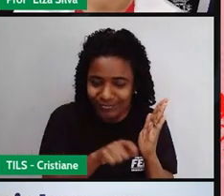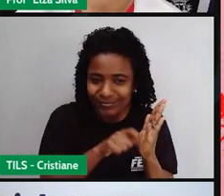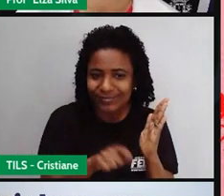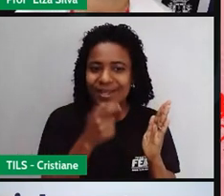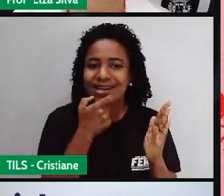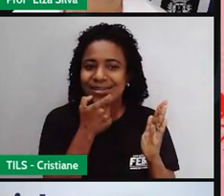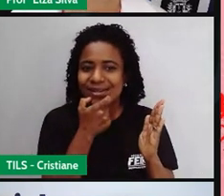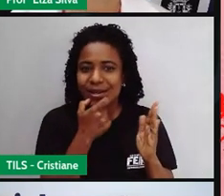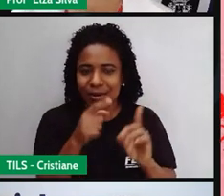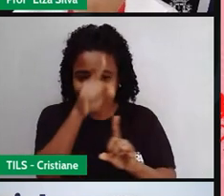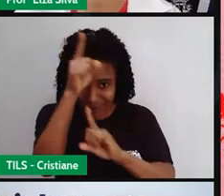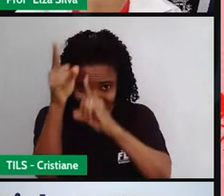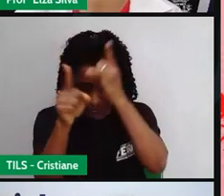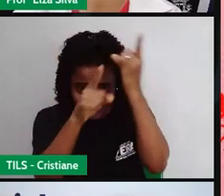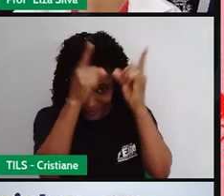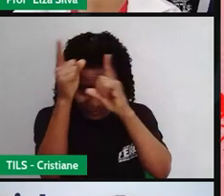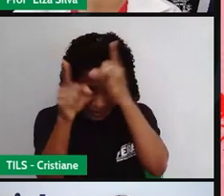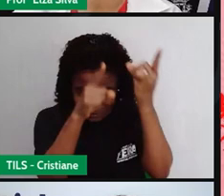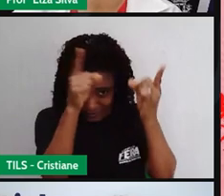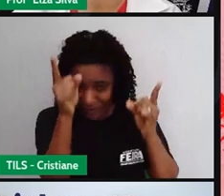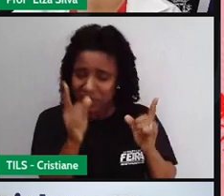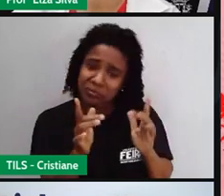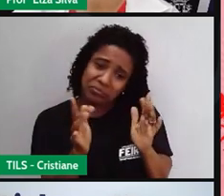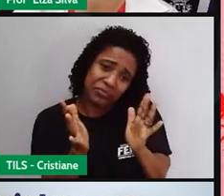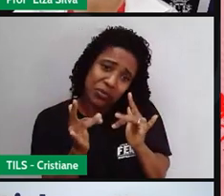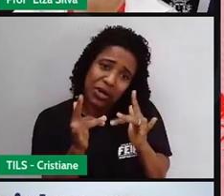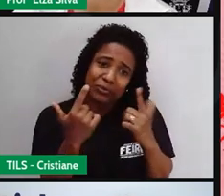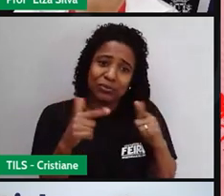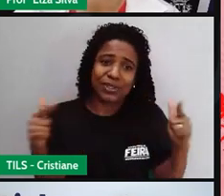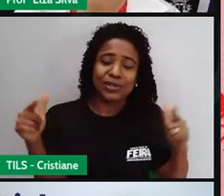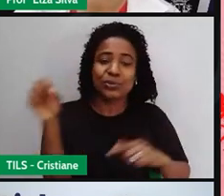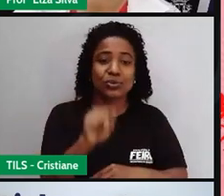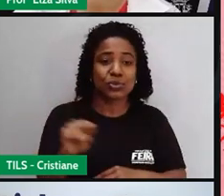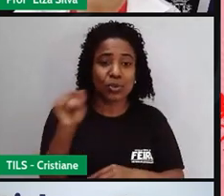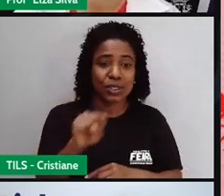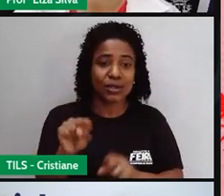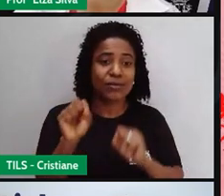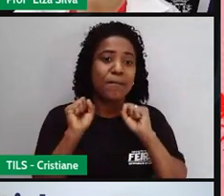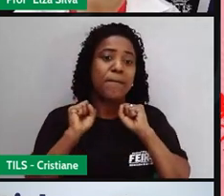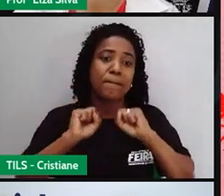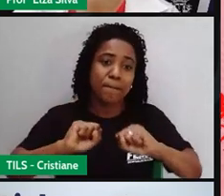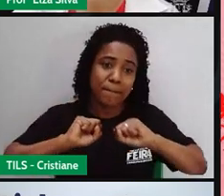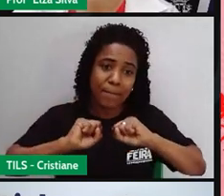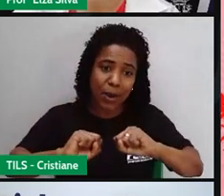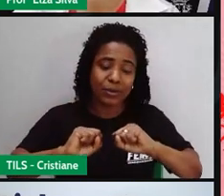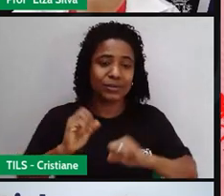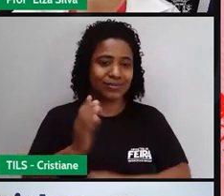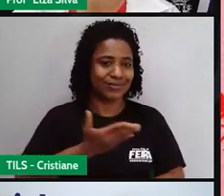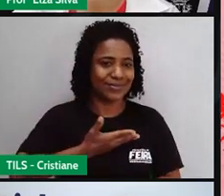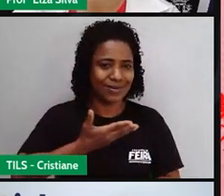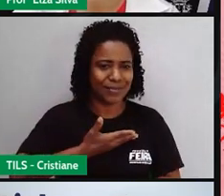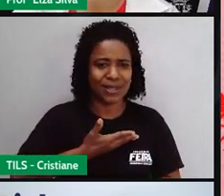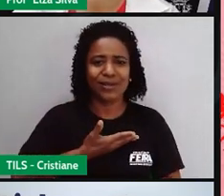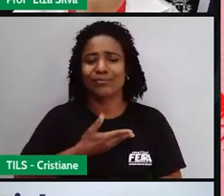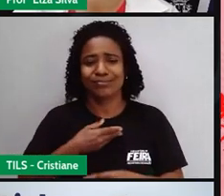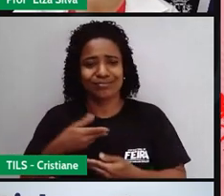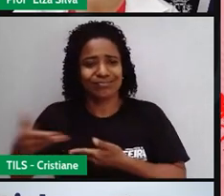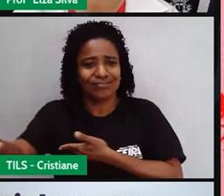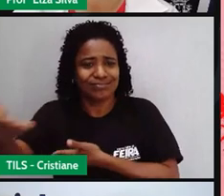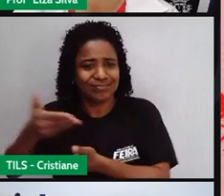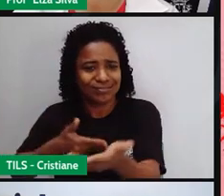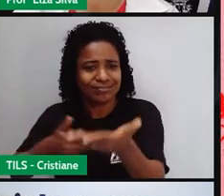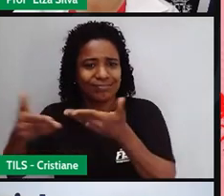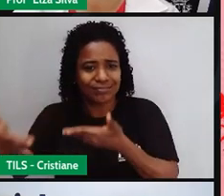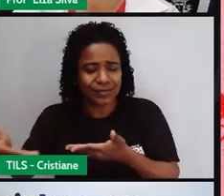vontade. O mesmo para quem não tem namorado. Pode criar frases também para um amigo, para uma amiga ou para alguém que você